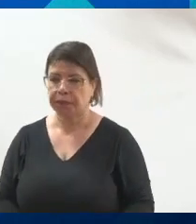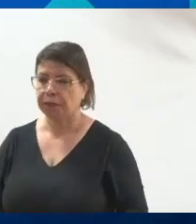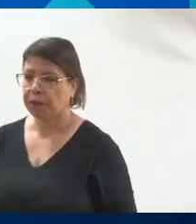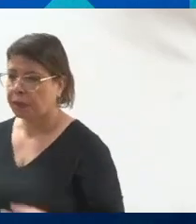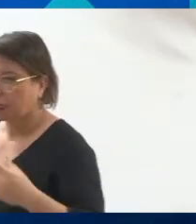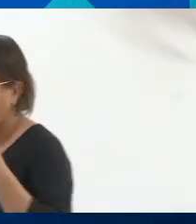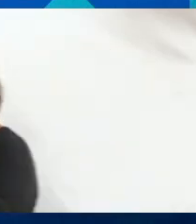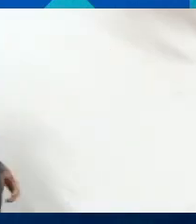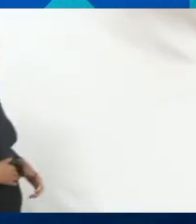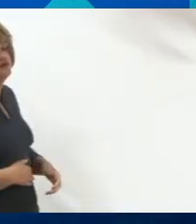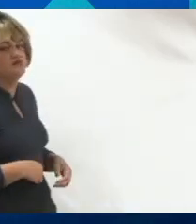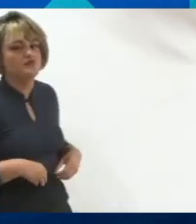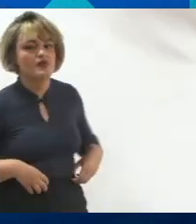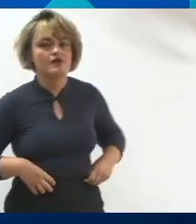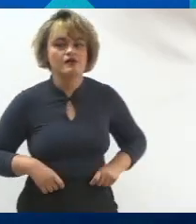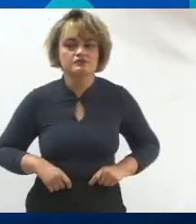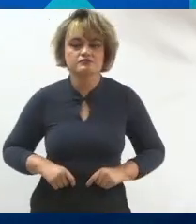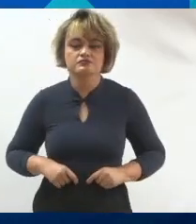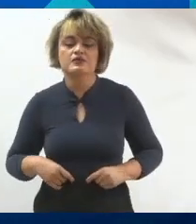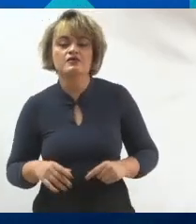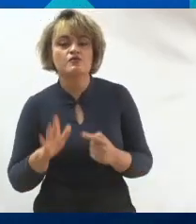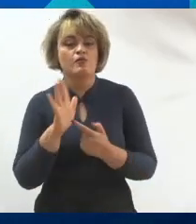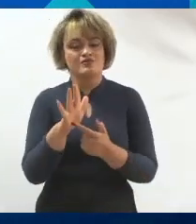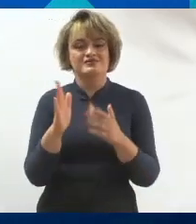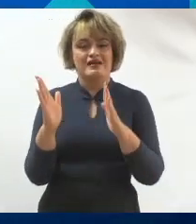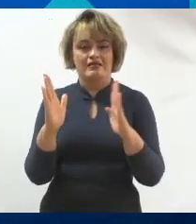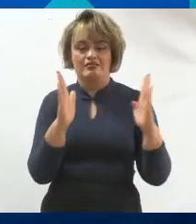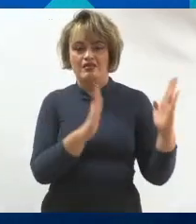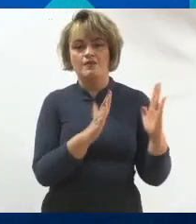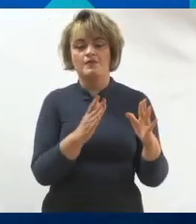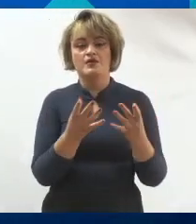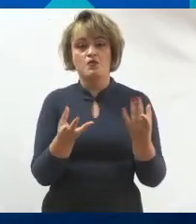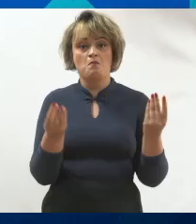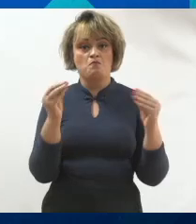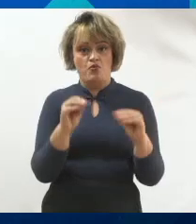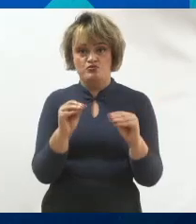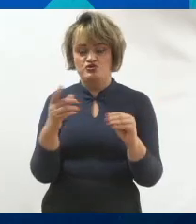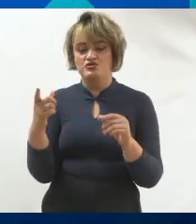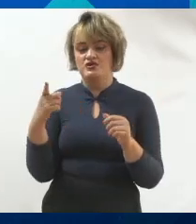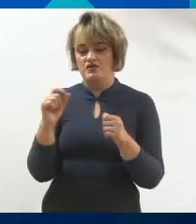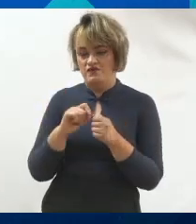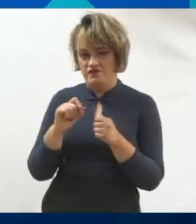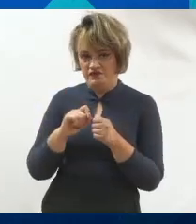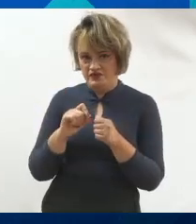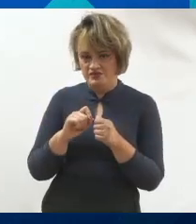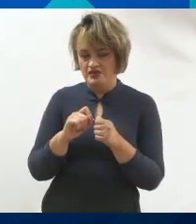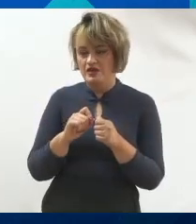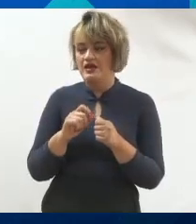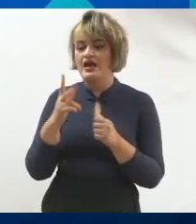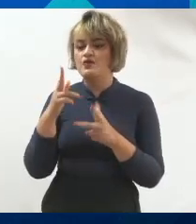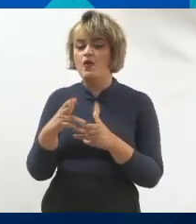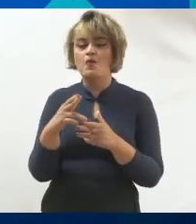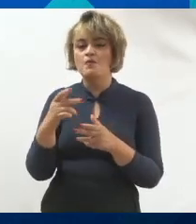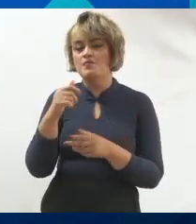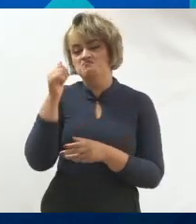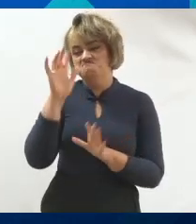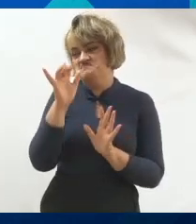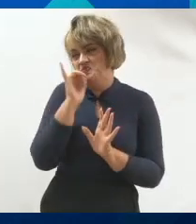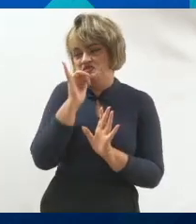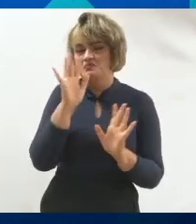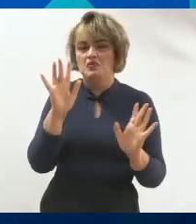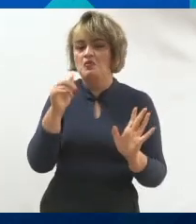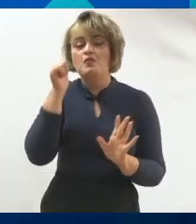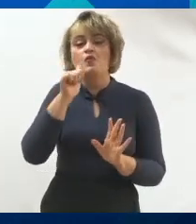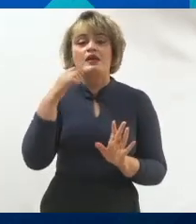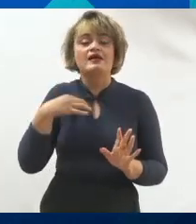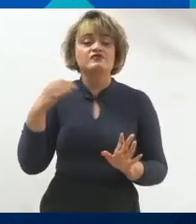E aí, vou mostrar um exemplo dessas etapas em um post que eu criei, especialmente como se fosse uma candidata mulher para